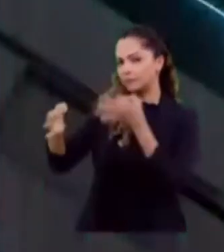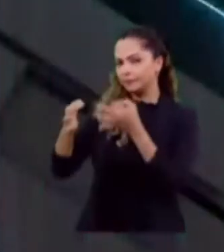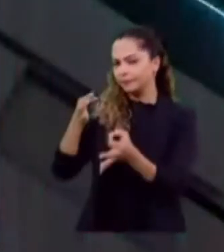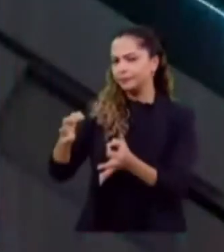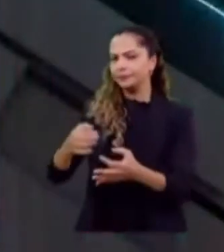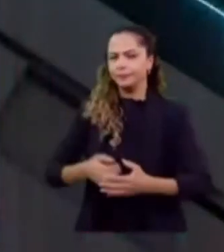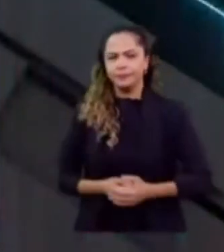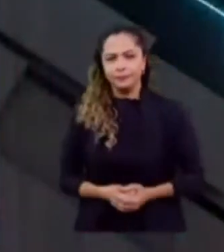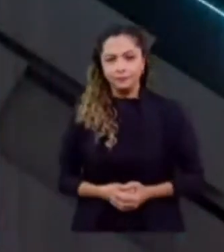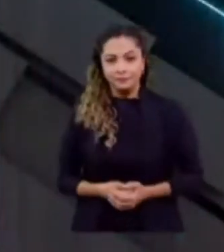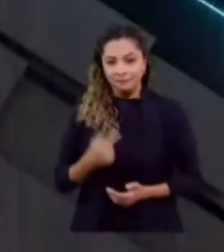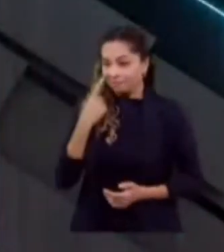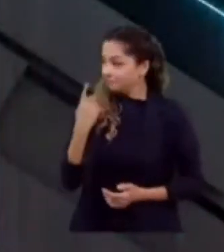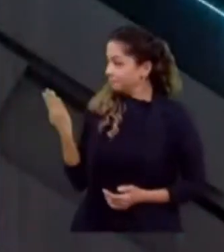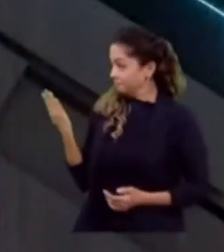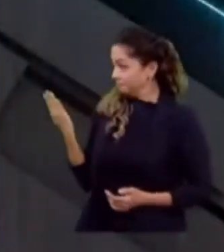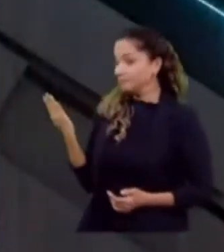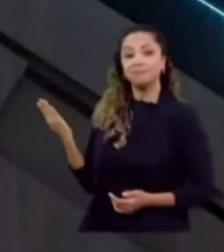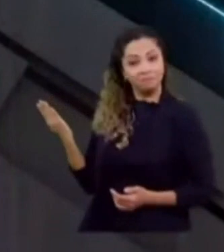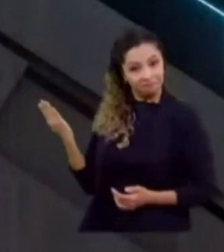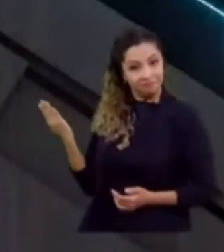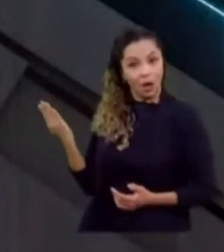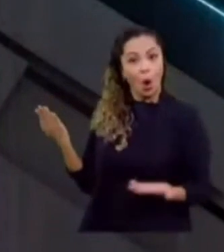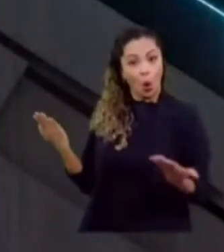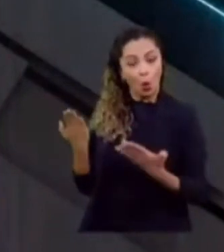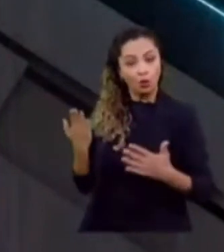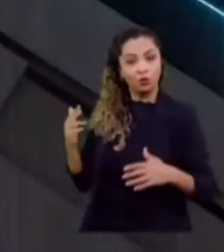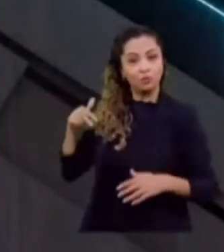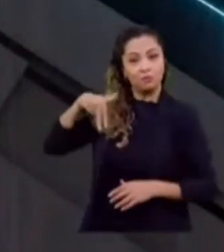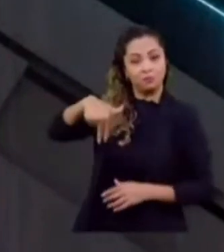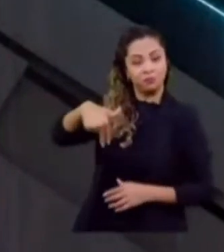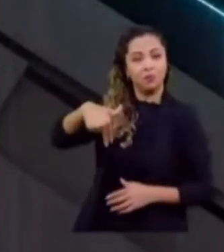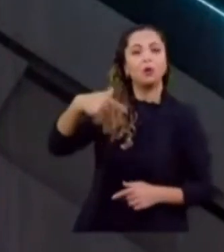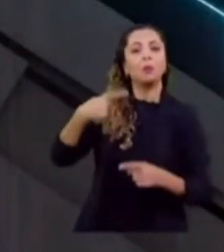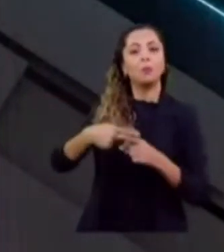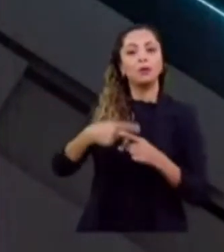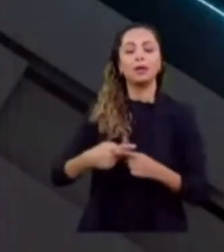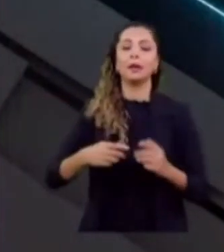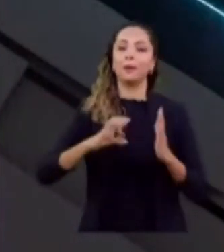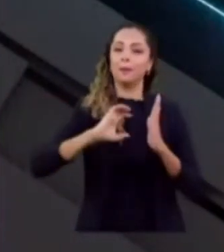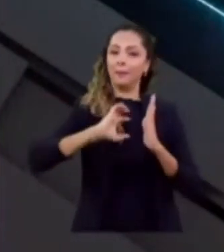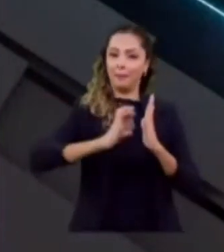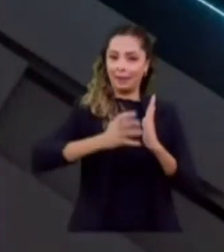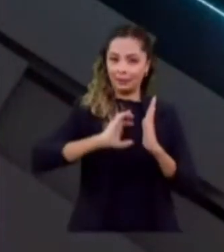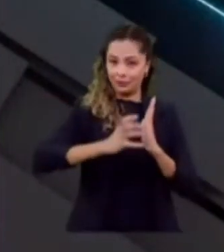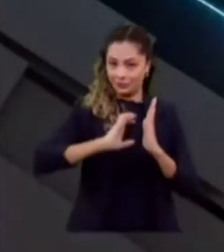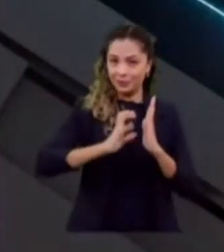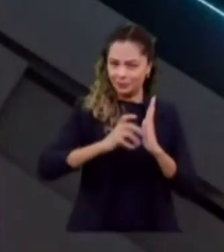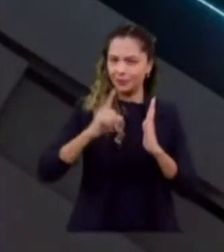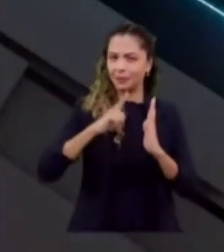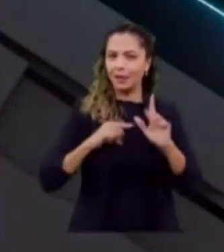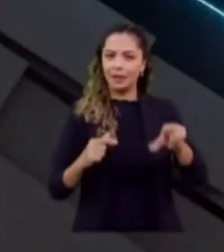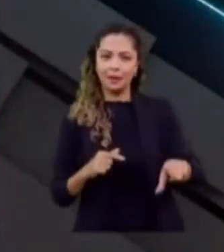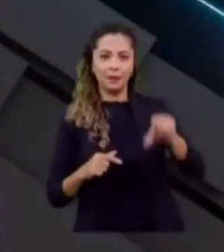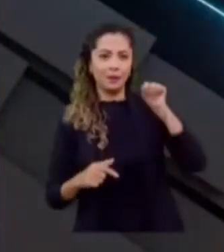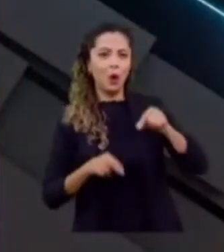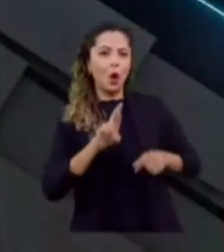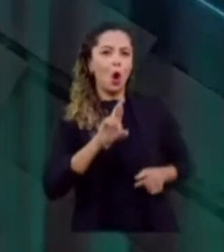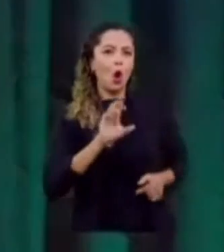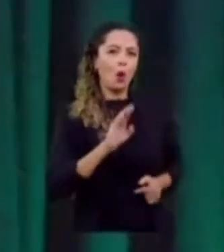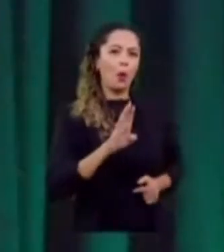nessa cadeira hoje porque o nome escolhido originalmente pelo seu partido, Roberto Jefferson, foi impedido de disputar,